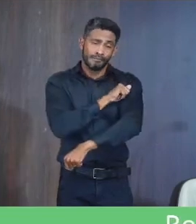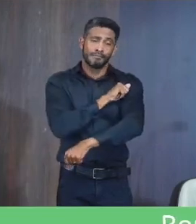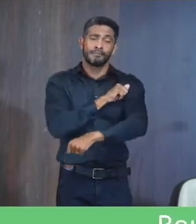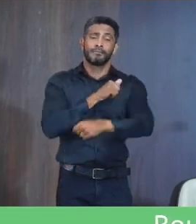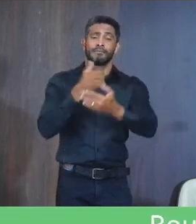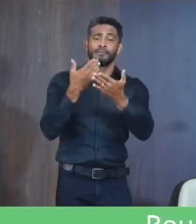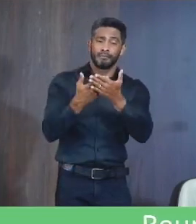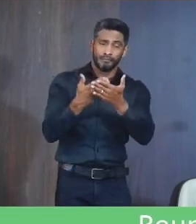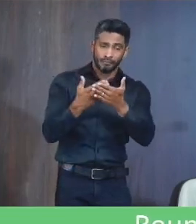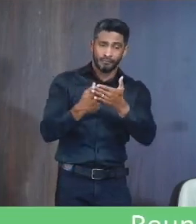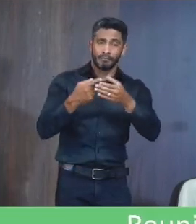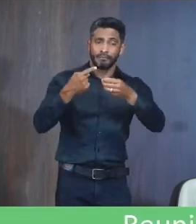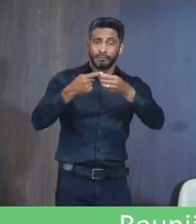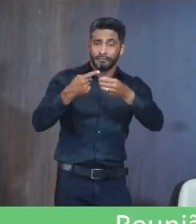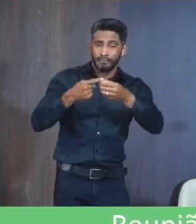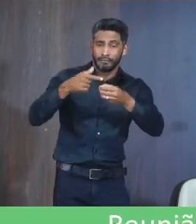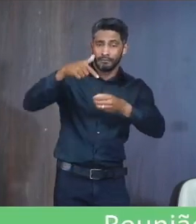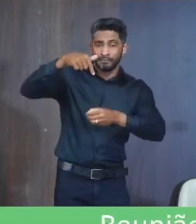De quem quem